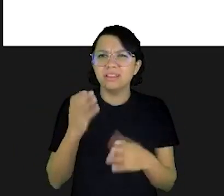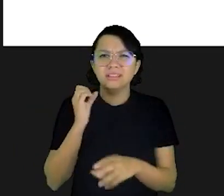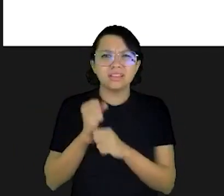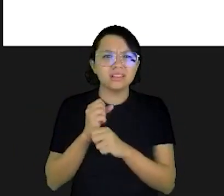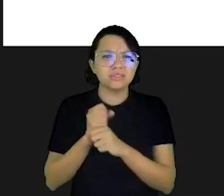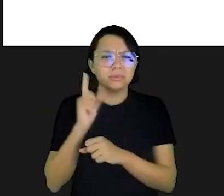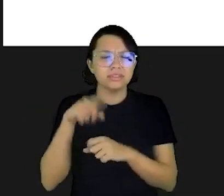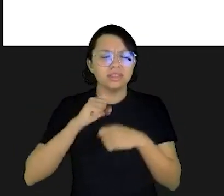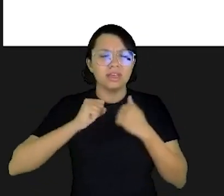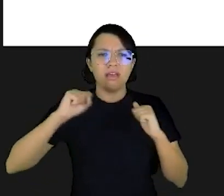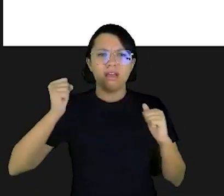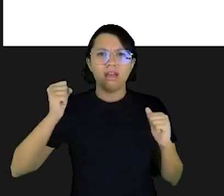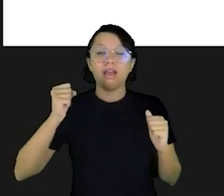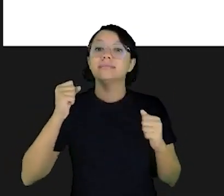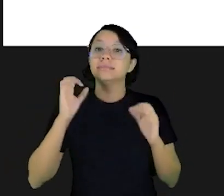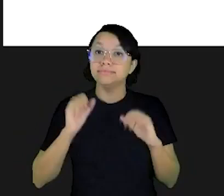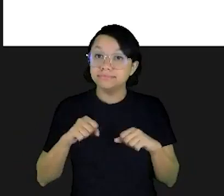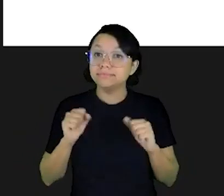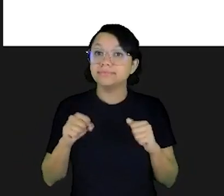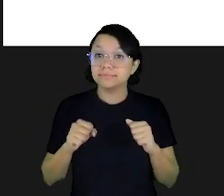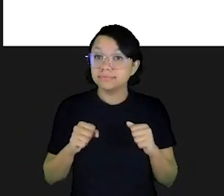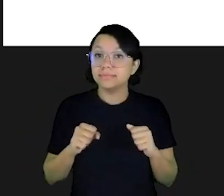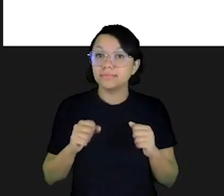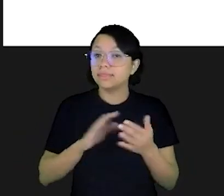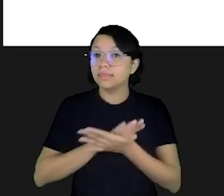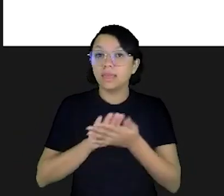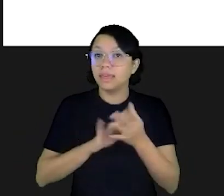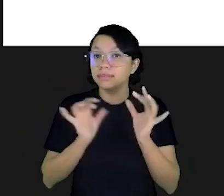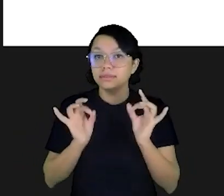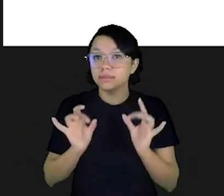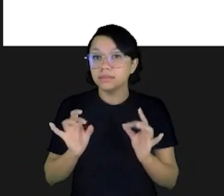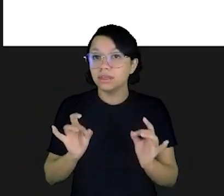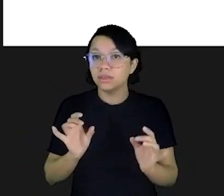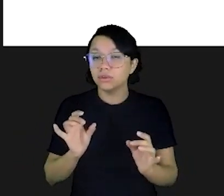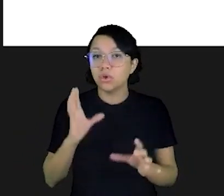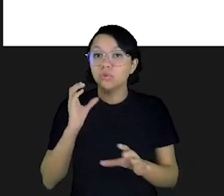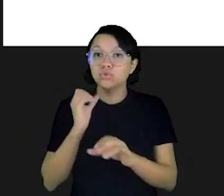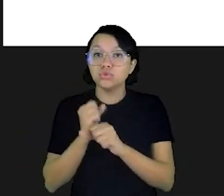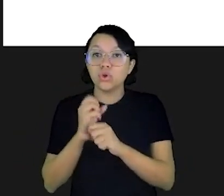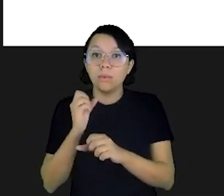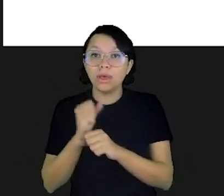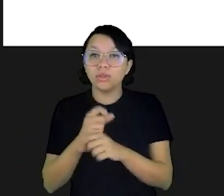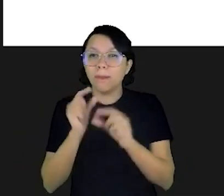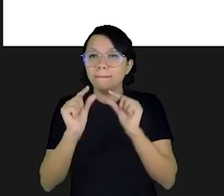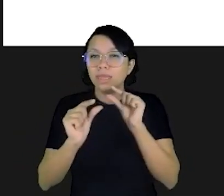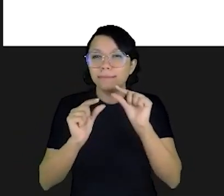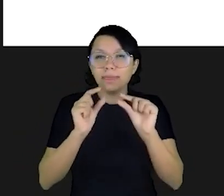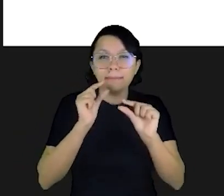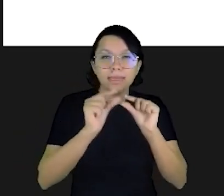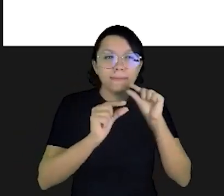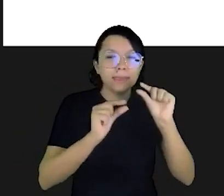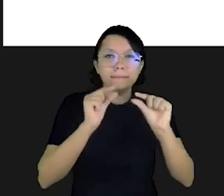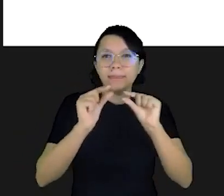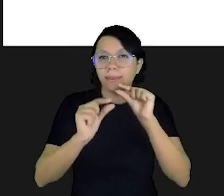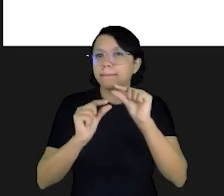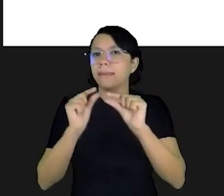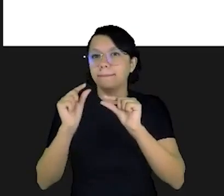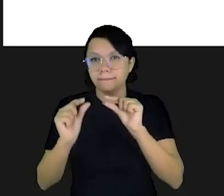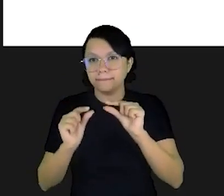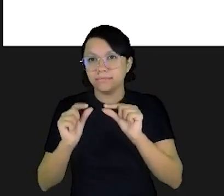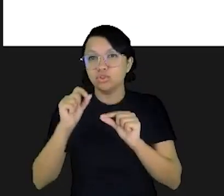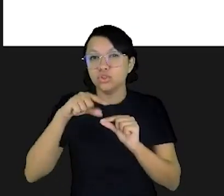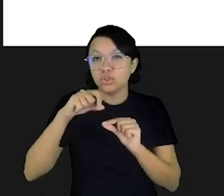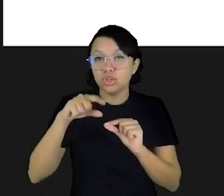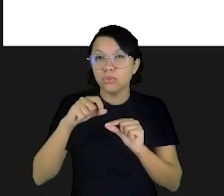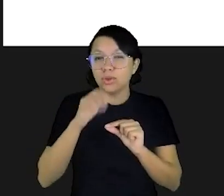esteja tão grande. É exatamente isso. Você não está levando nada de especial. Um somatório de pequenas coisinhas e de grão em grão,